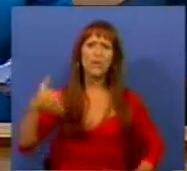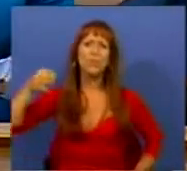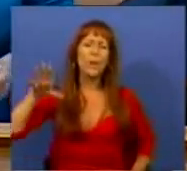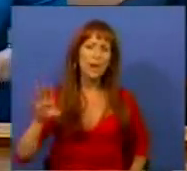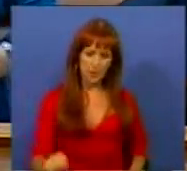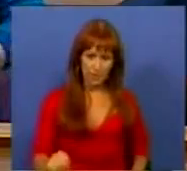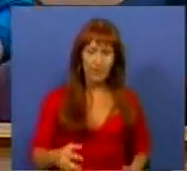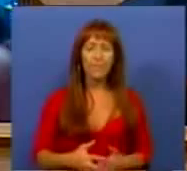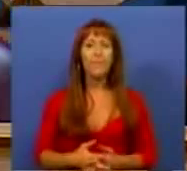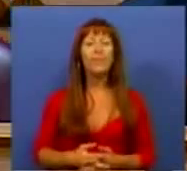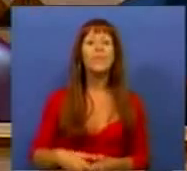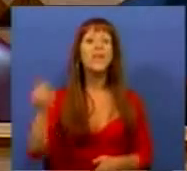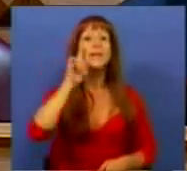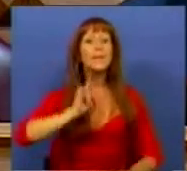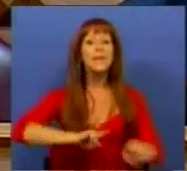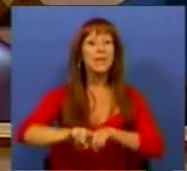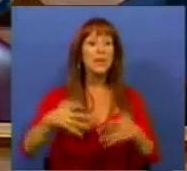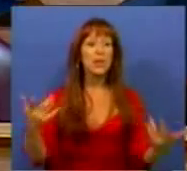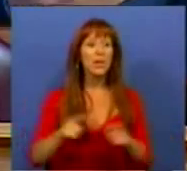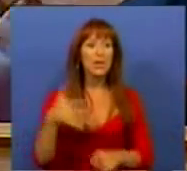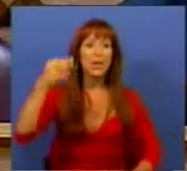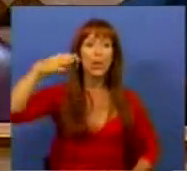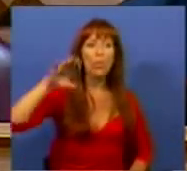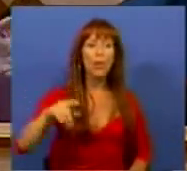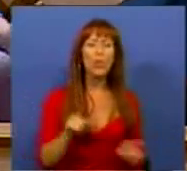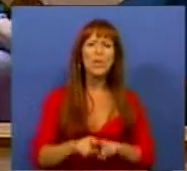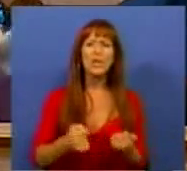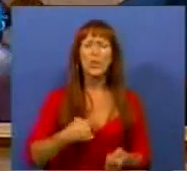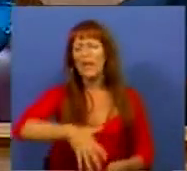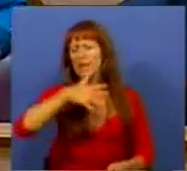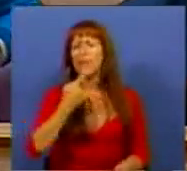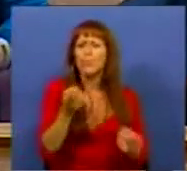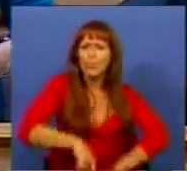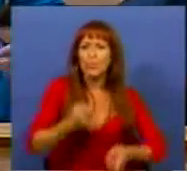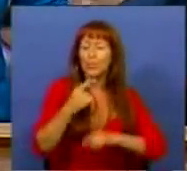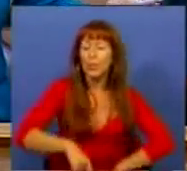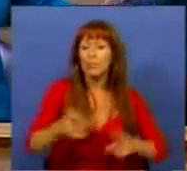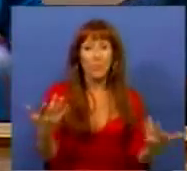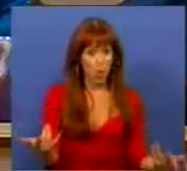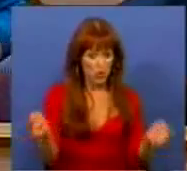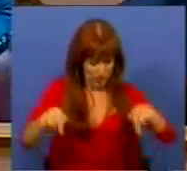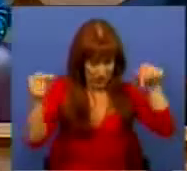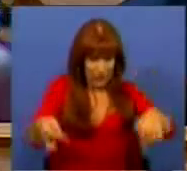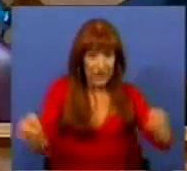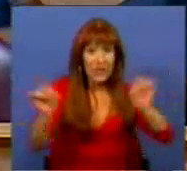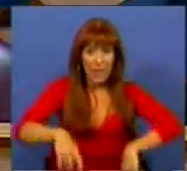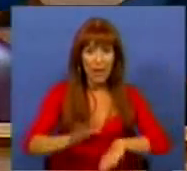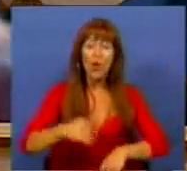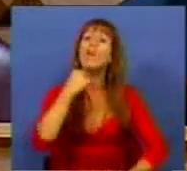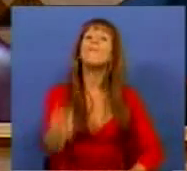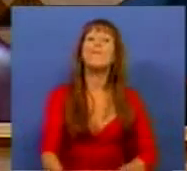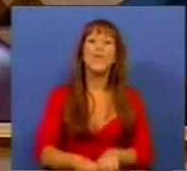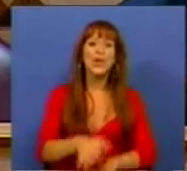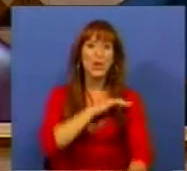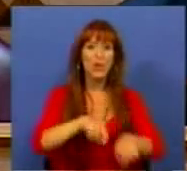Partido Socialista. Sra. Deputada, o Partido Socialista tem dito insistentemente e aliás hoje também até pela voz